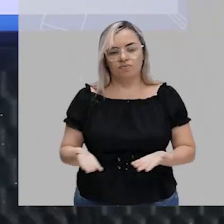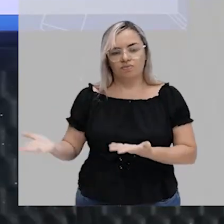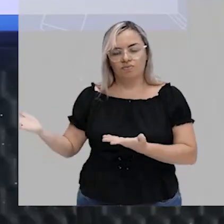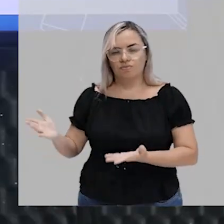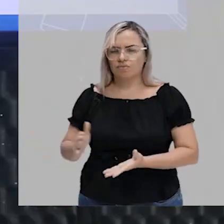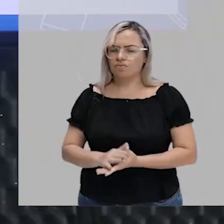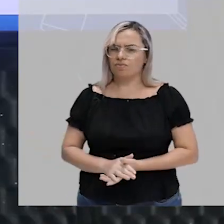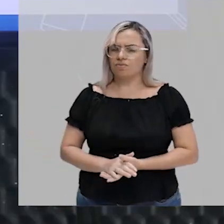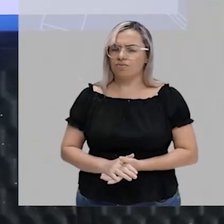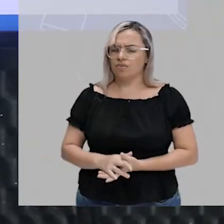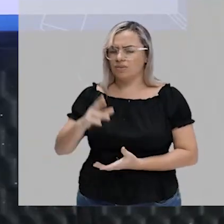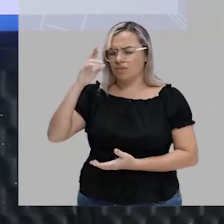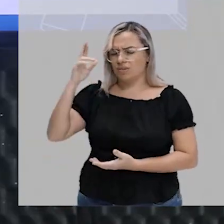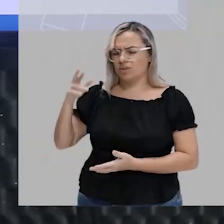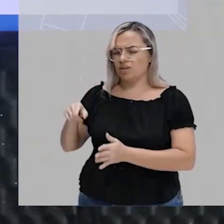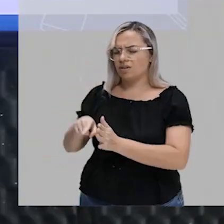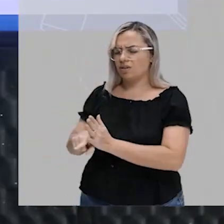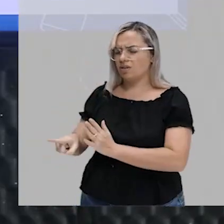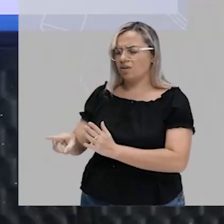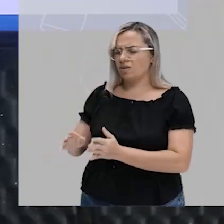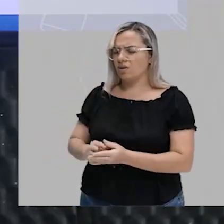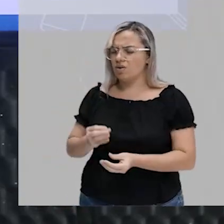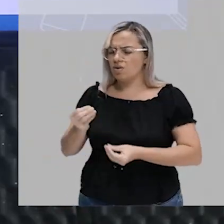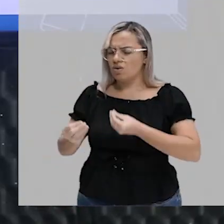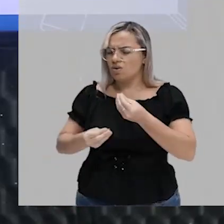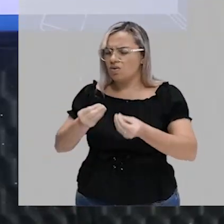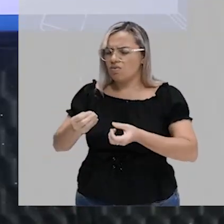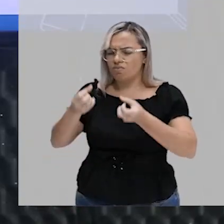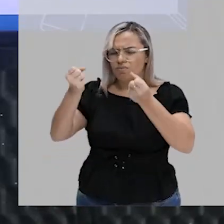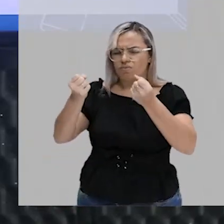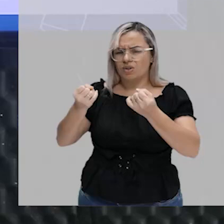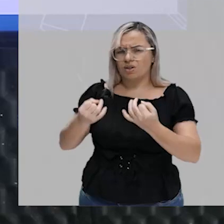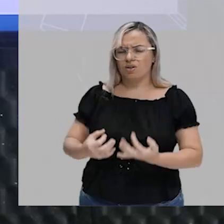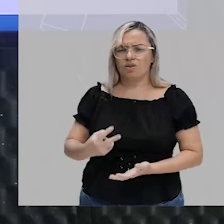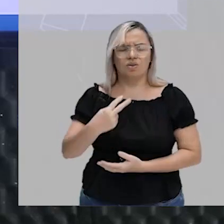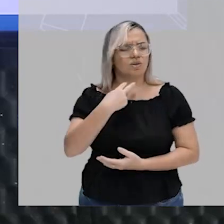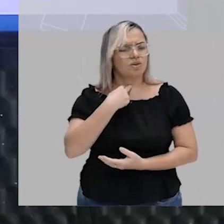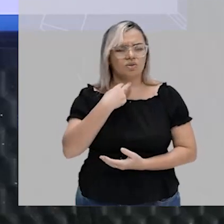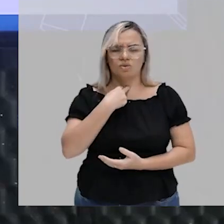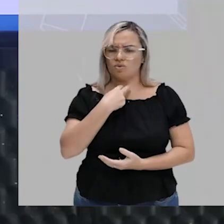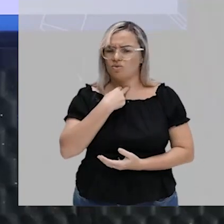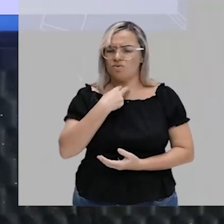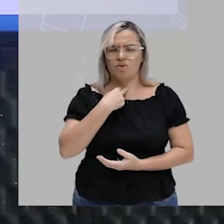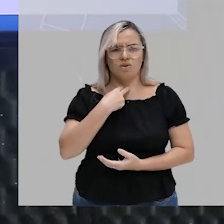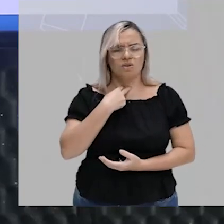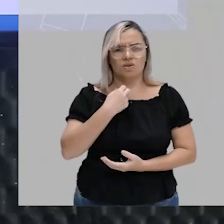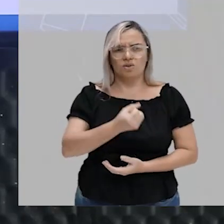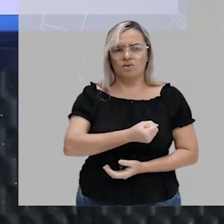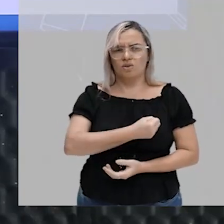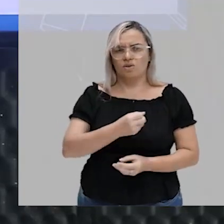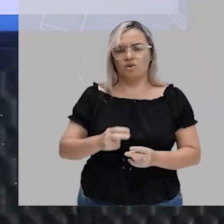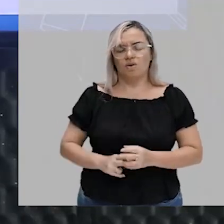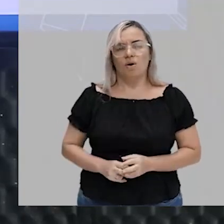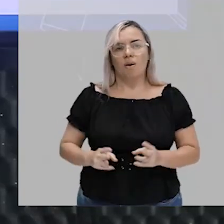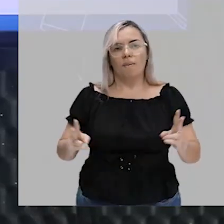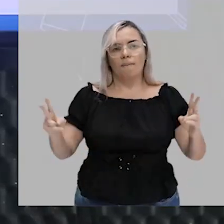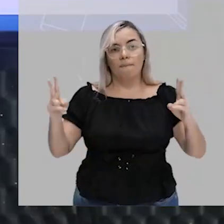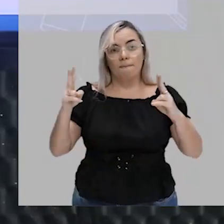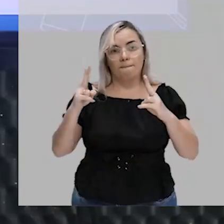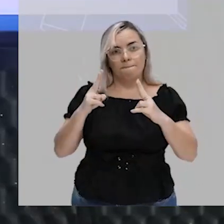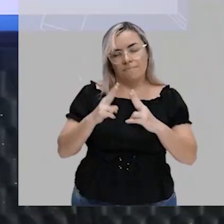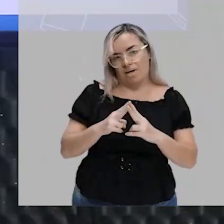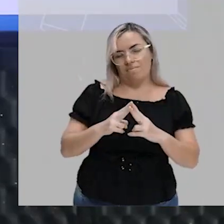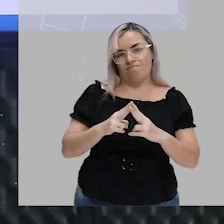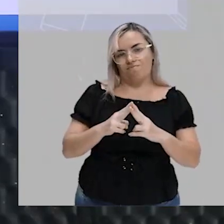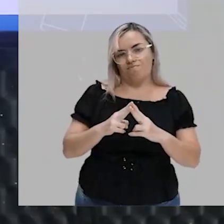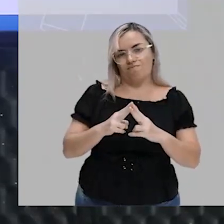Renata, peraí, mas tu não disseste, né, que eu não tenho, eu não posso dizer que é número par justamente por causa do 0? Bom, aqui